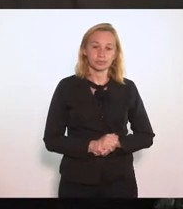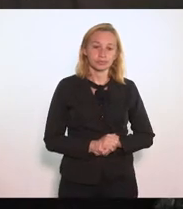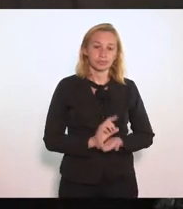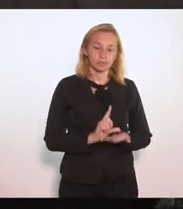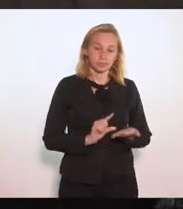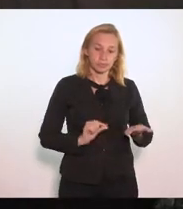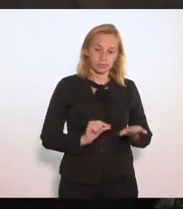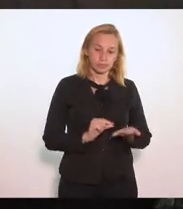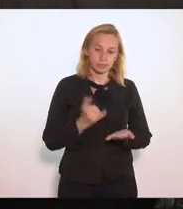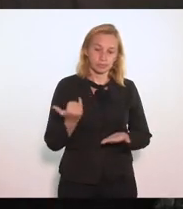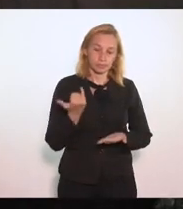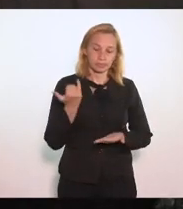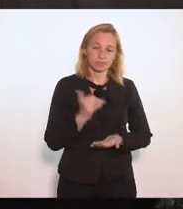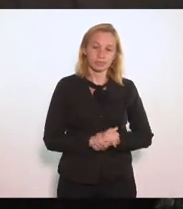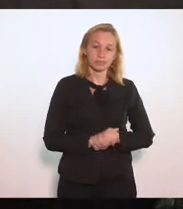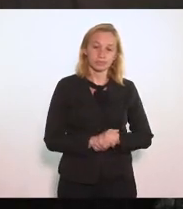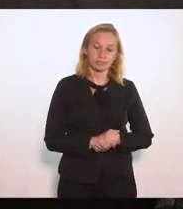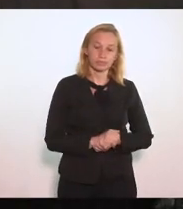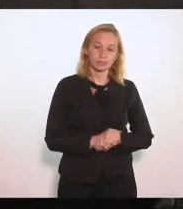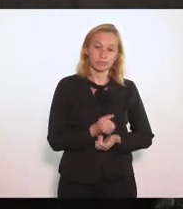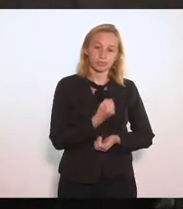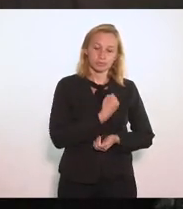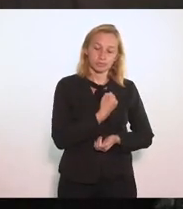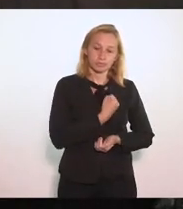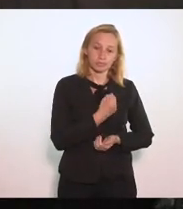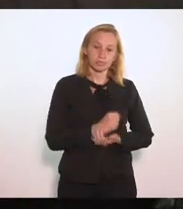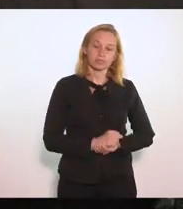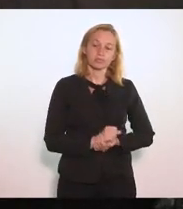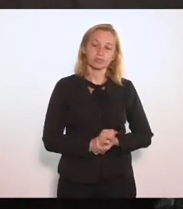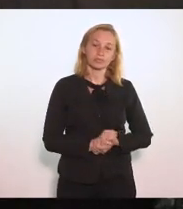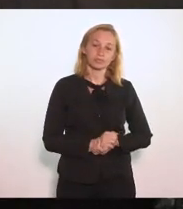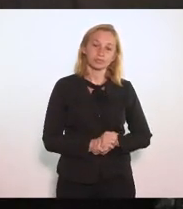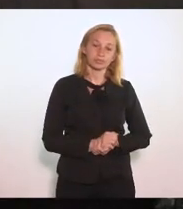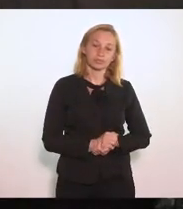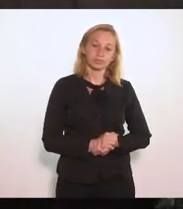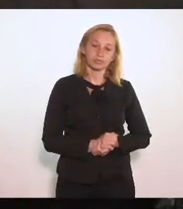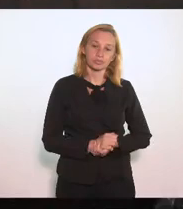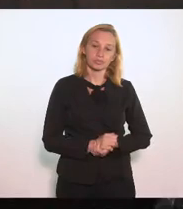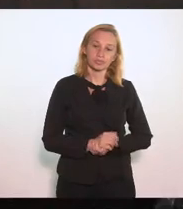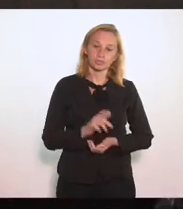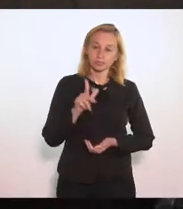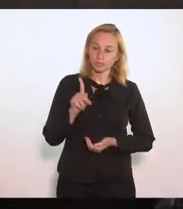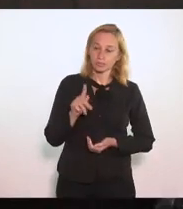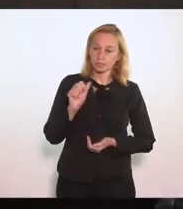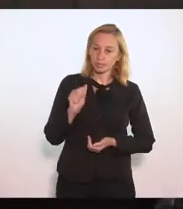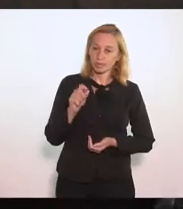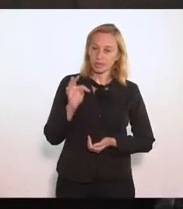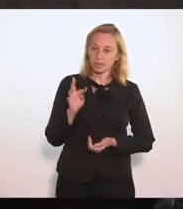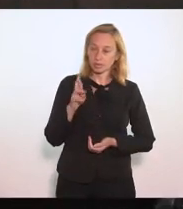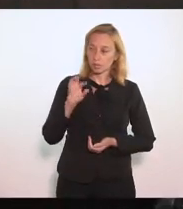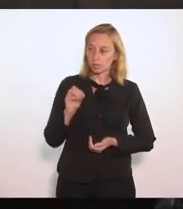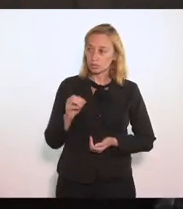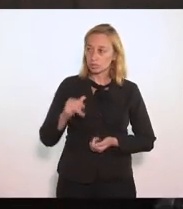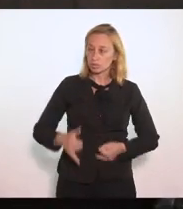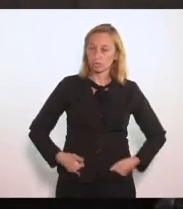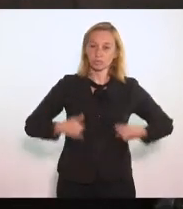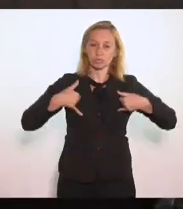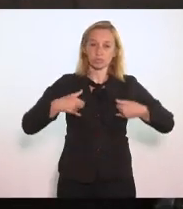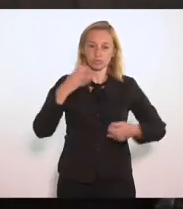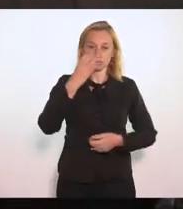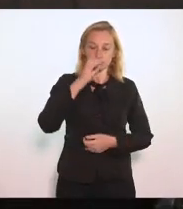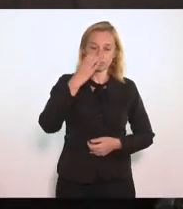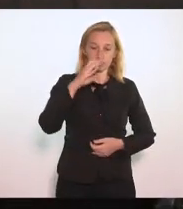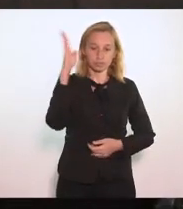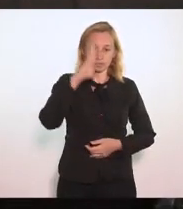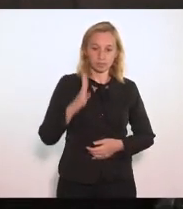Entre os dados Que esse Que esse patrimônio Que esse orgulho Da ciência brasileira Que a